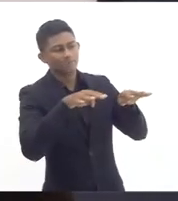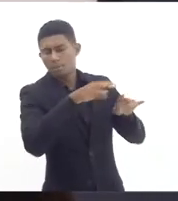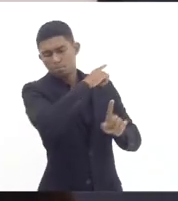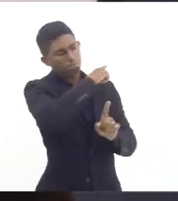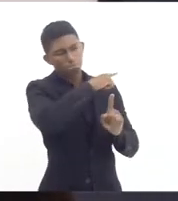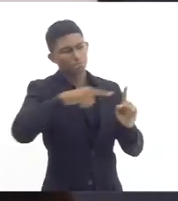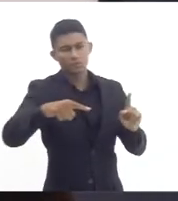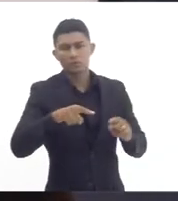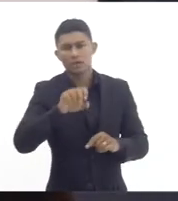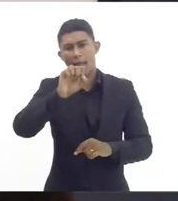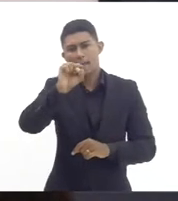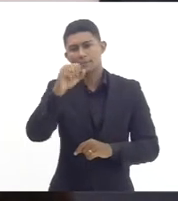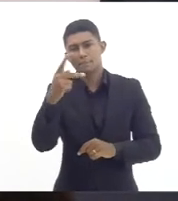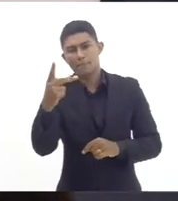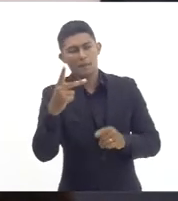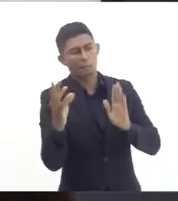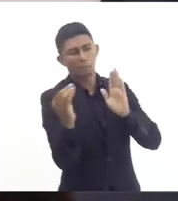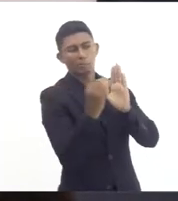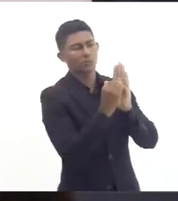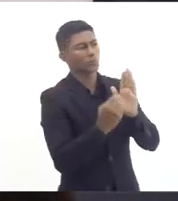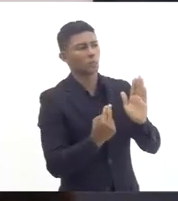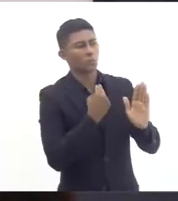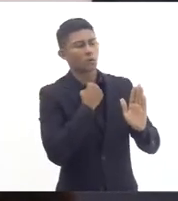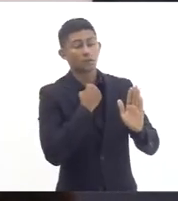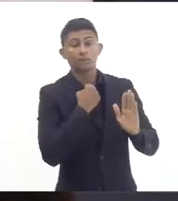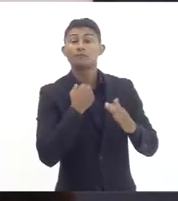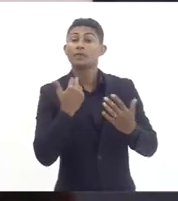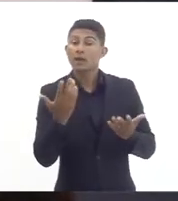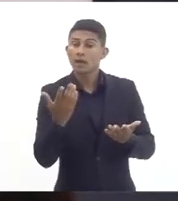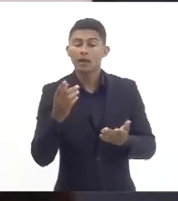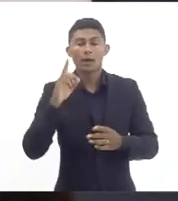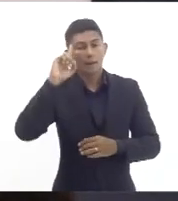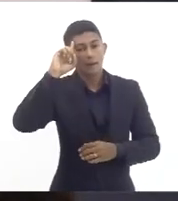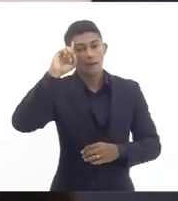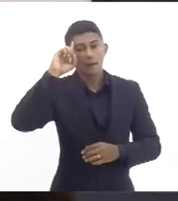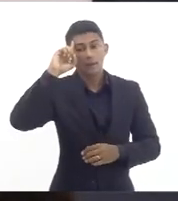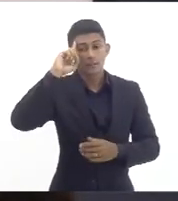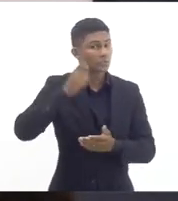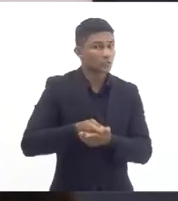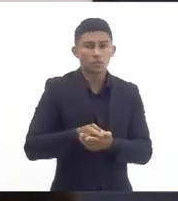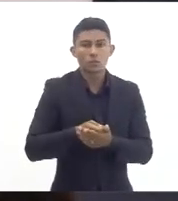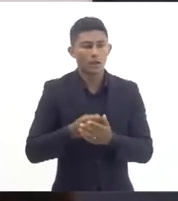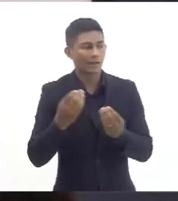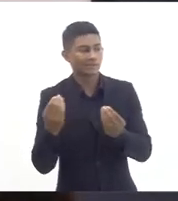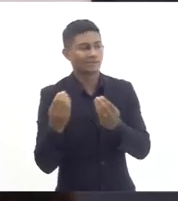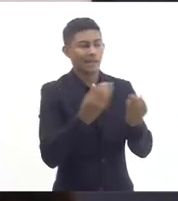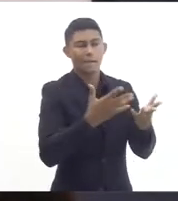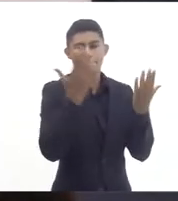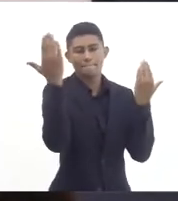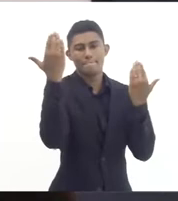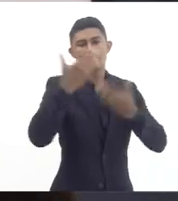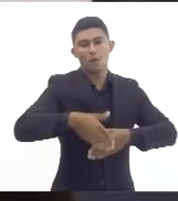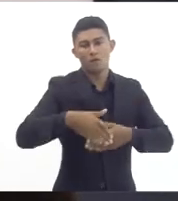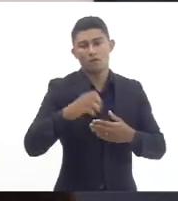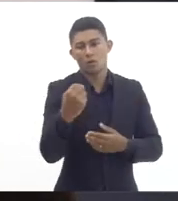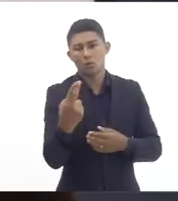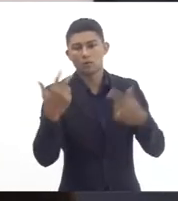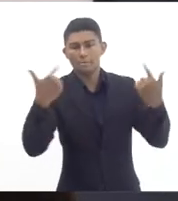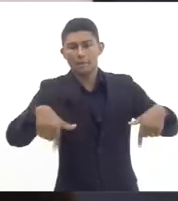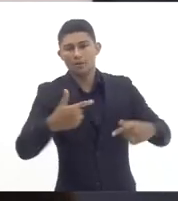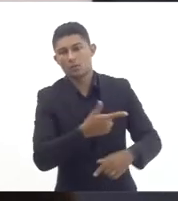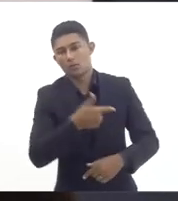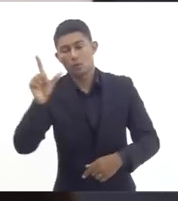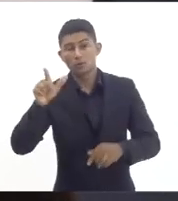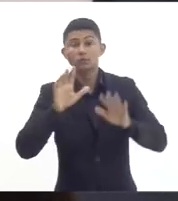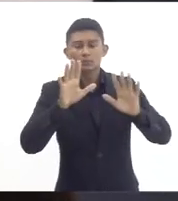aplicar provas trabalhos dirigidos mas sem suprir a dificuldade sem suprir a carência de profissionais